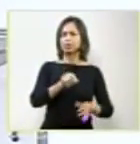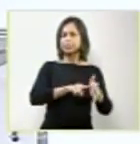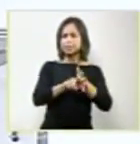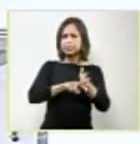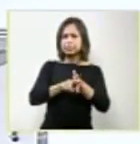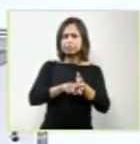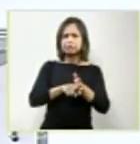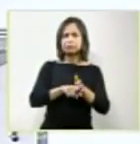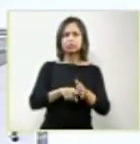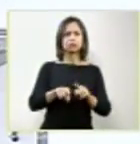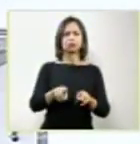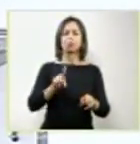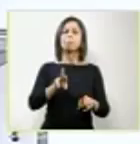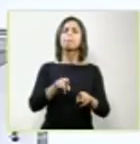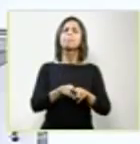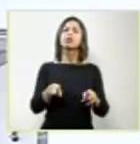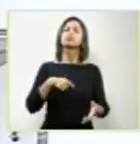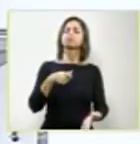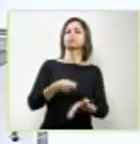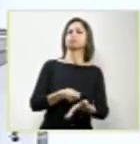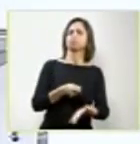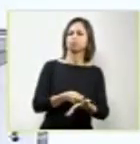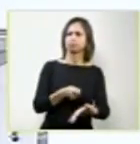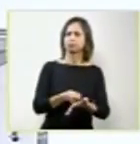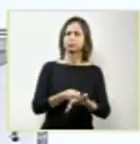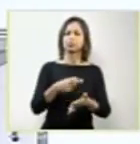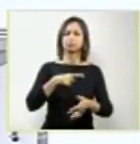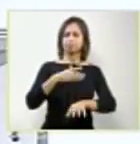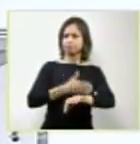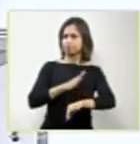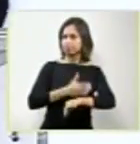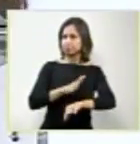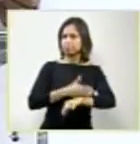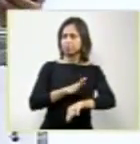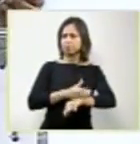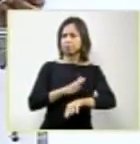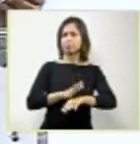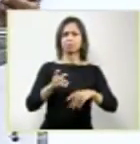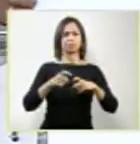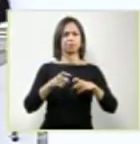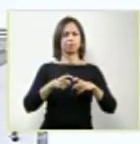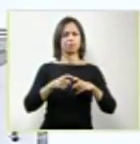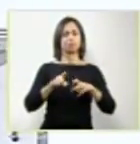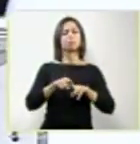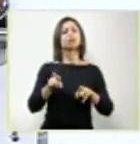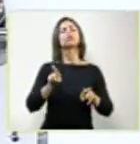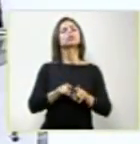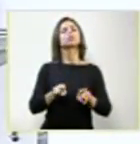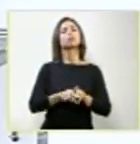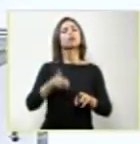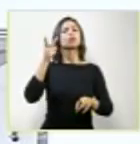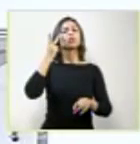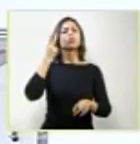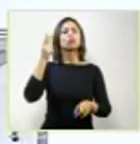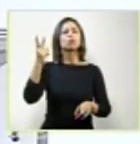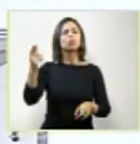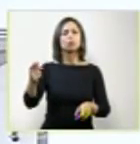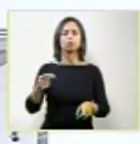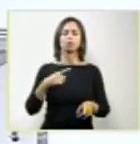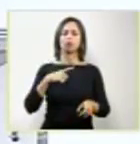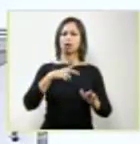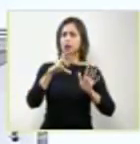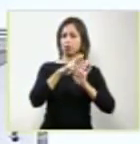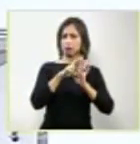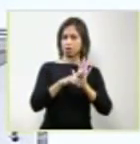exigir dos seus membros a boa prática médica, mas também normalizá-la, regulá-la e, mais do que